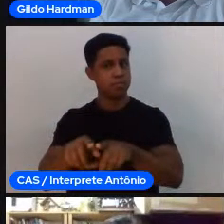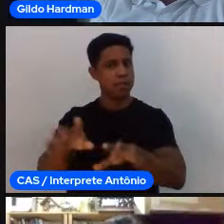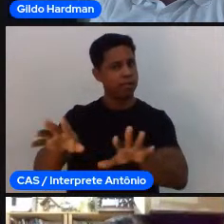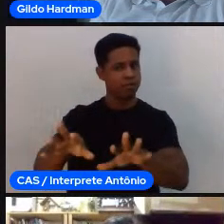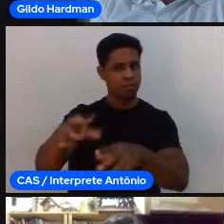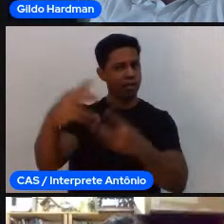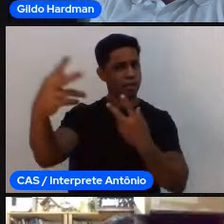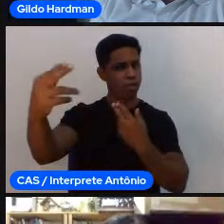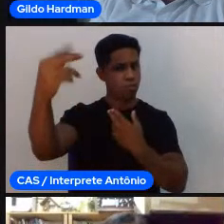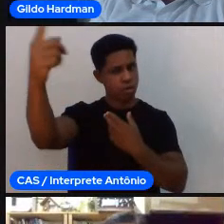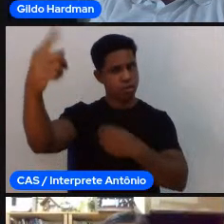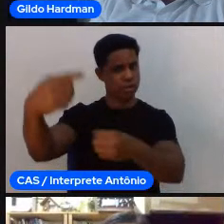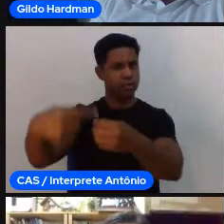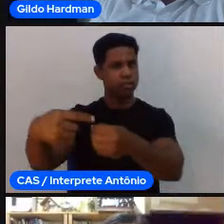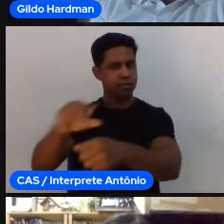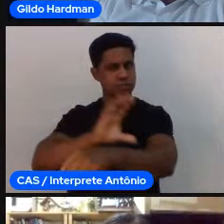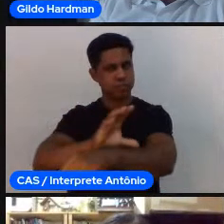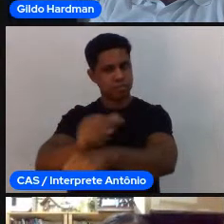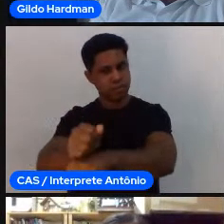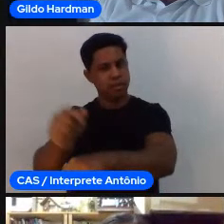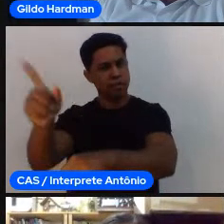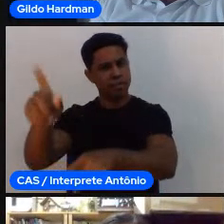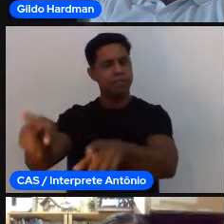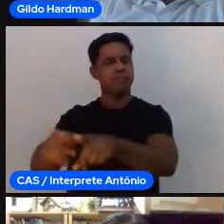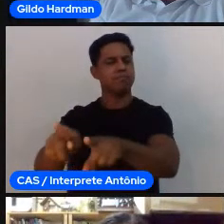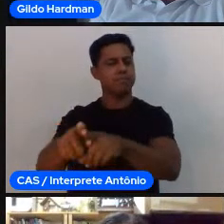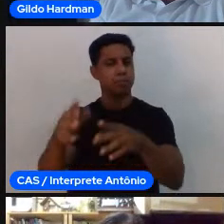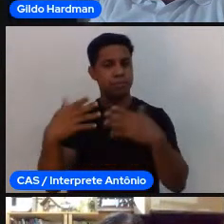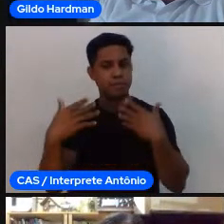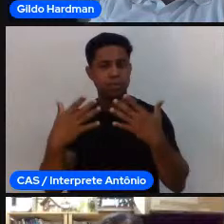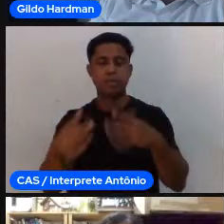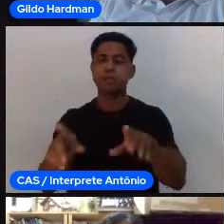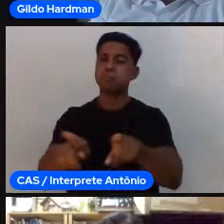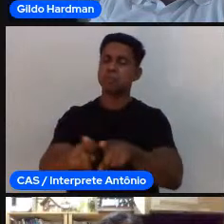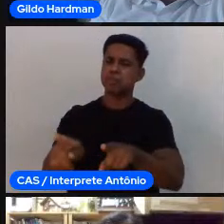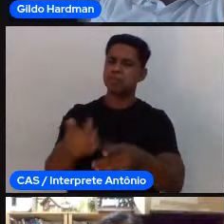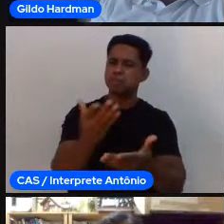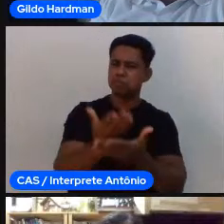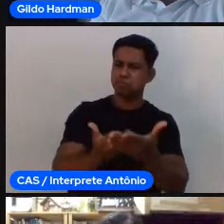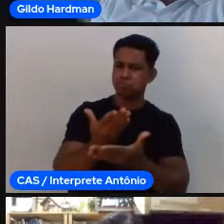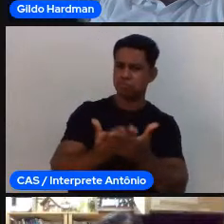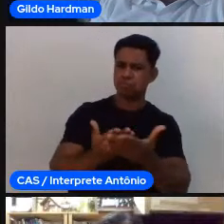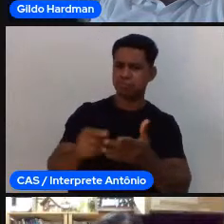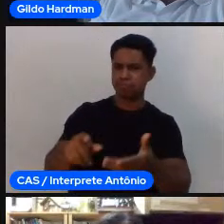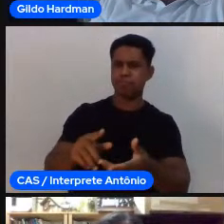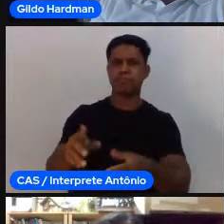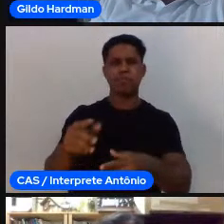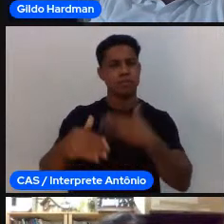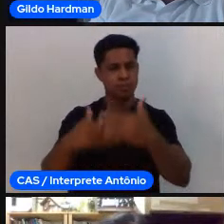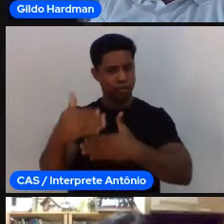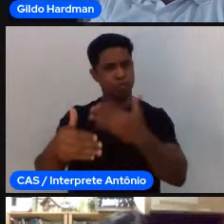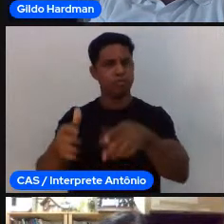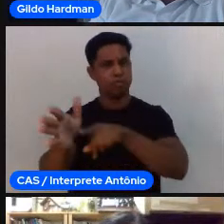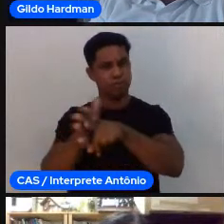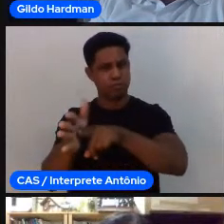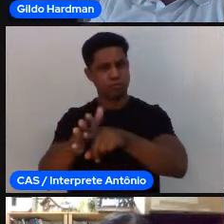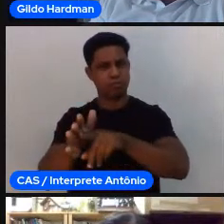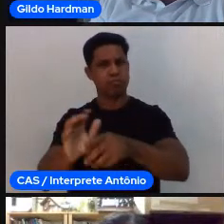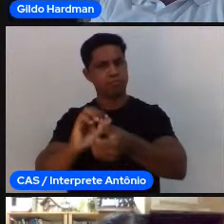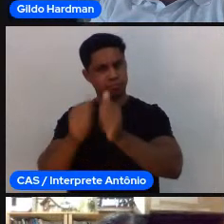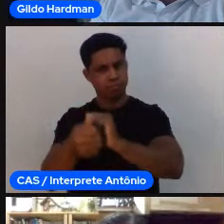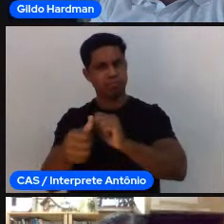campus, aqui é o LEP, que é o Laboratório de Estudos em Pedagogia do Esporte, onde eu trabalho ao lado dos professores Alcides